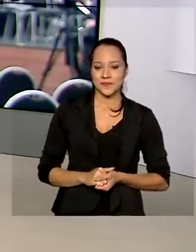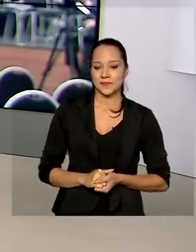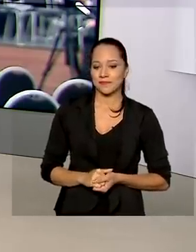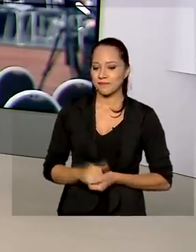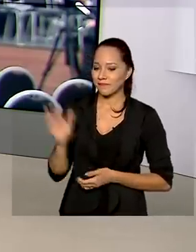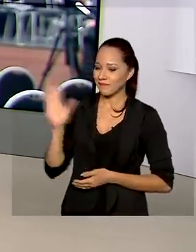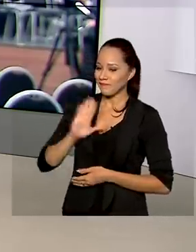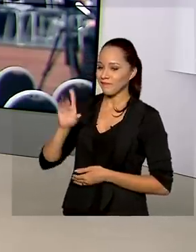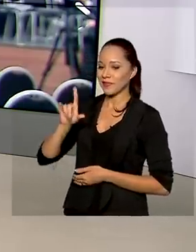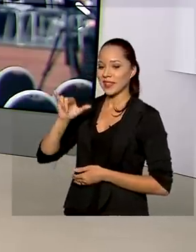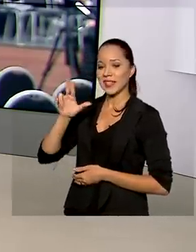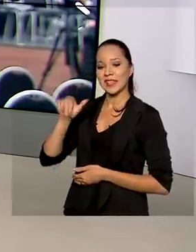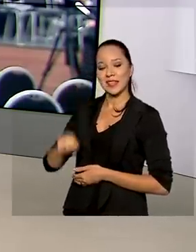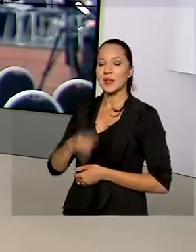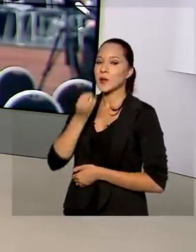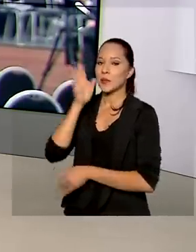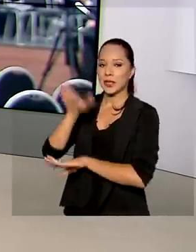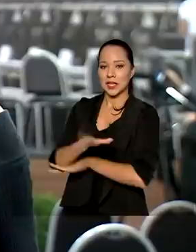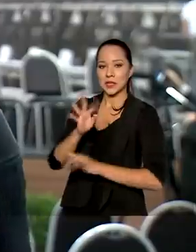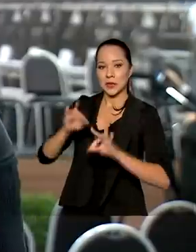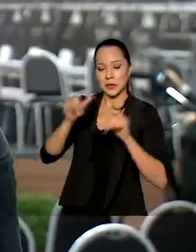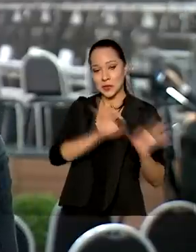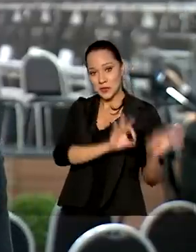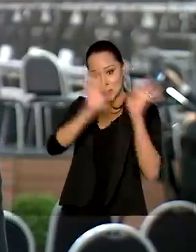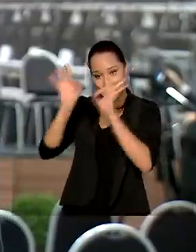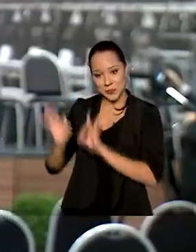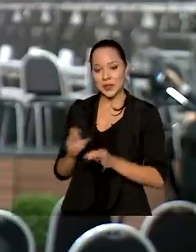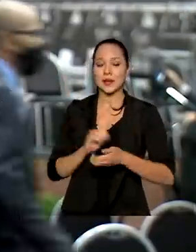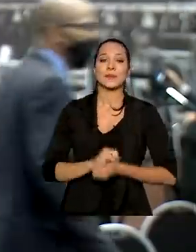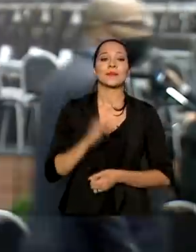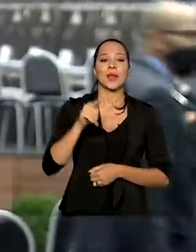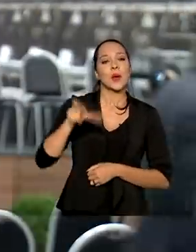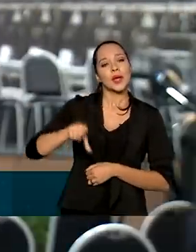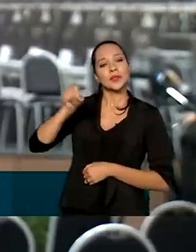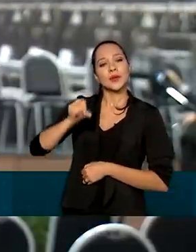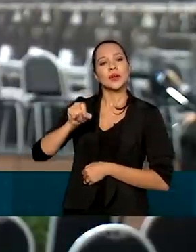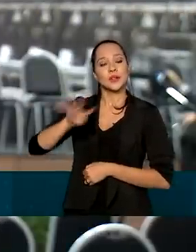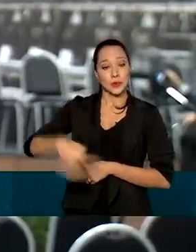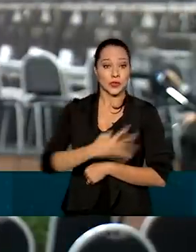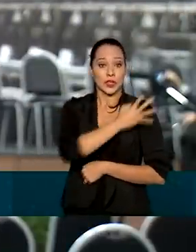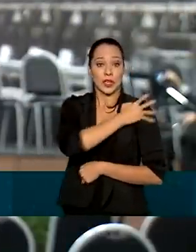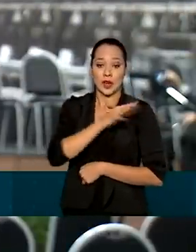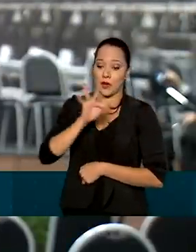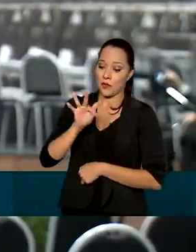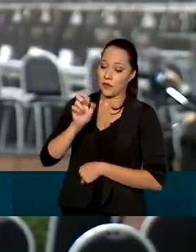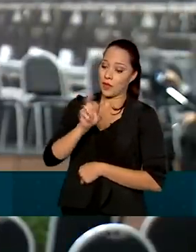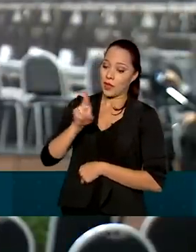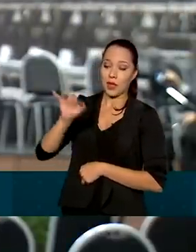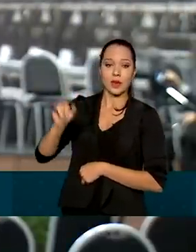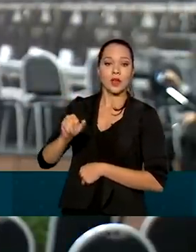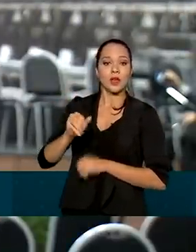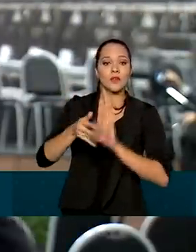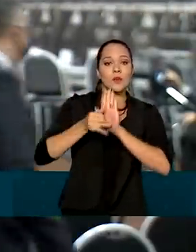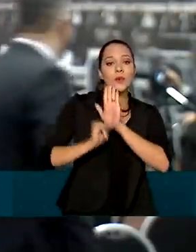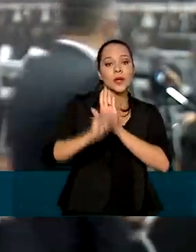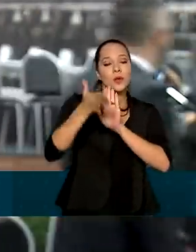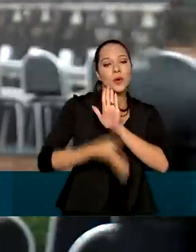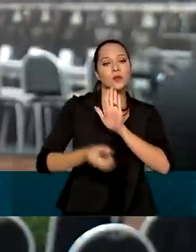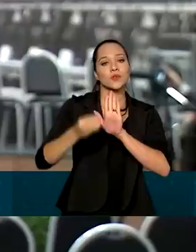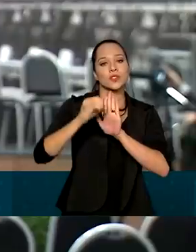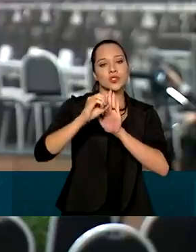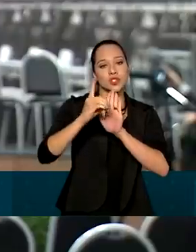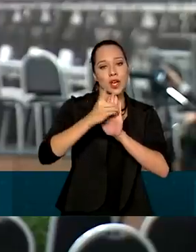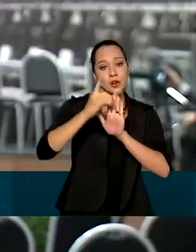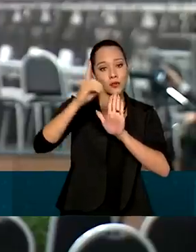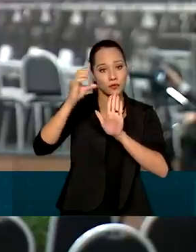Oi, Lilian. Boa tarde para você e para todos que nos acompanham. A nomeação do general Ferreira foi publicada na edição de hoje do Diário Oficial